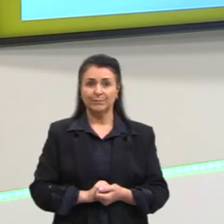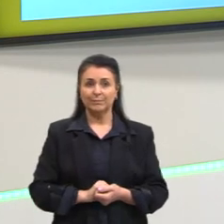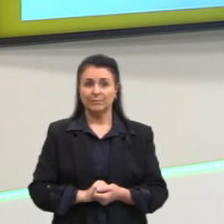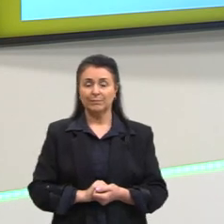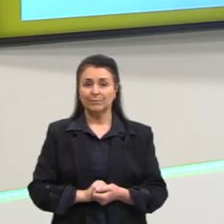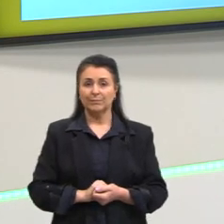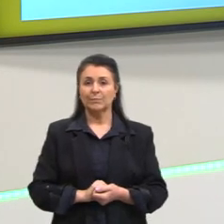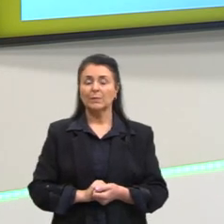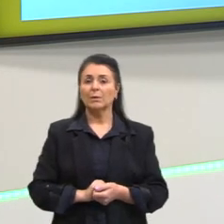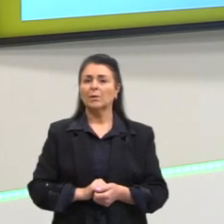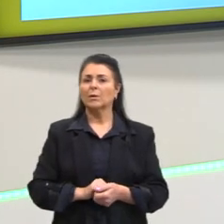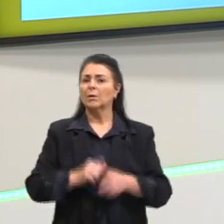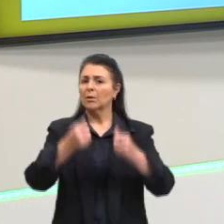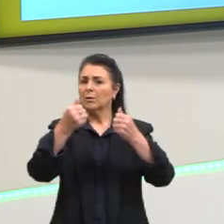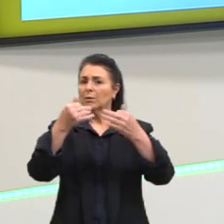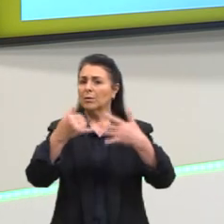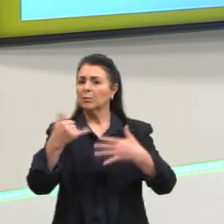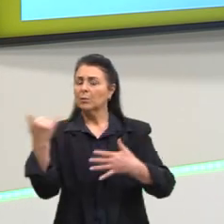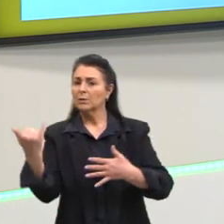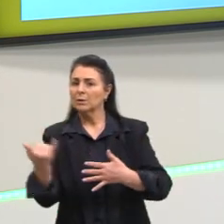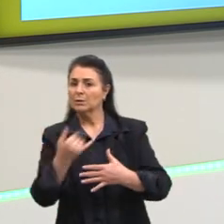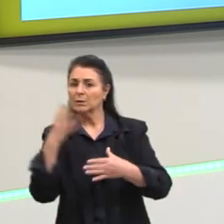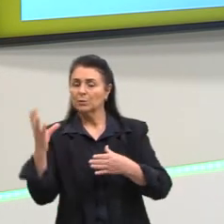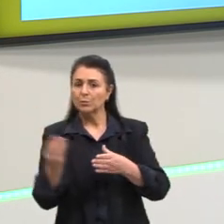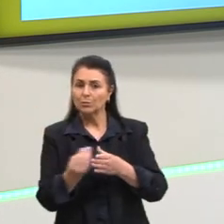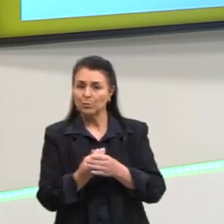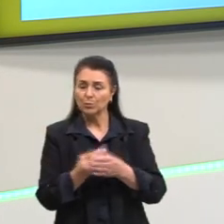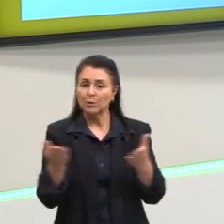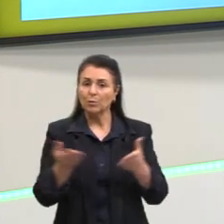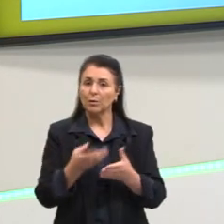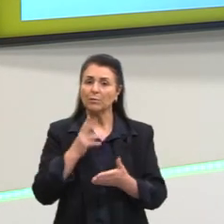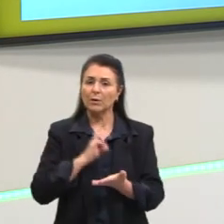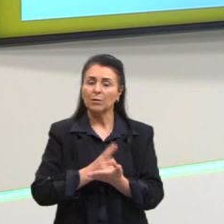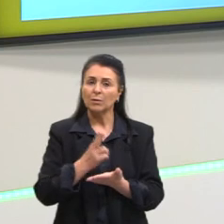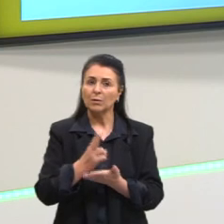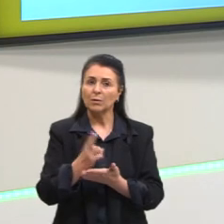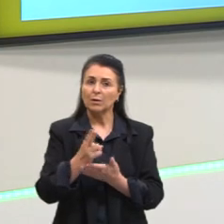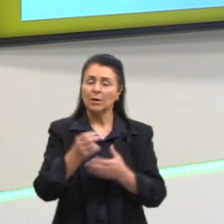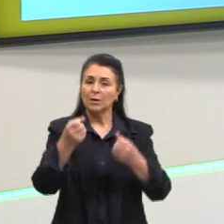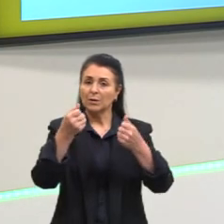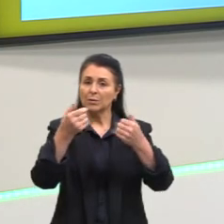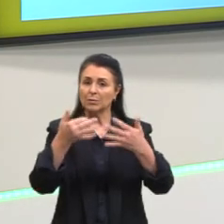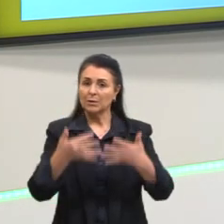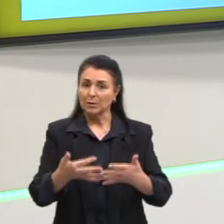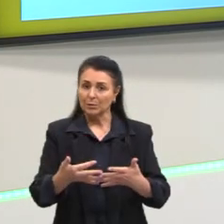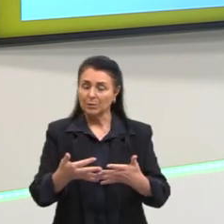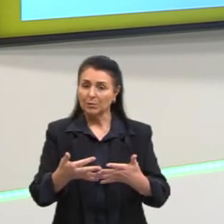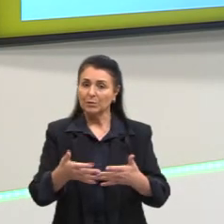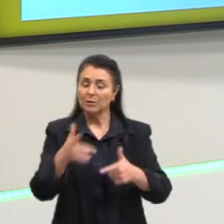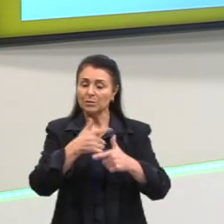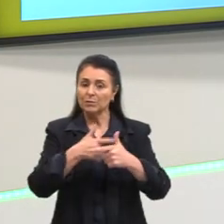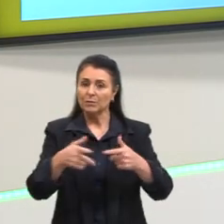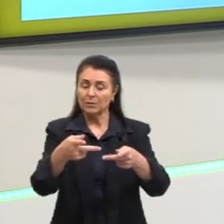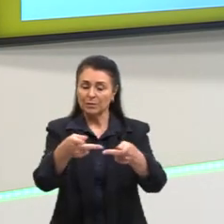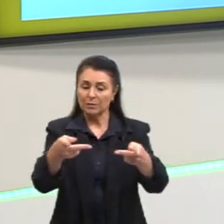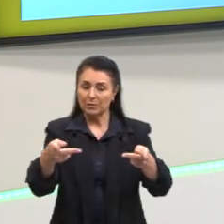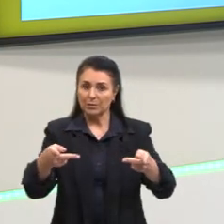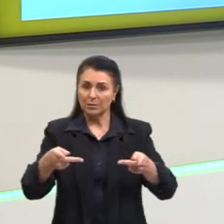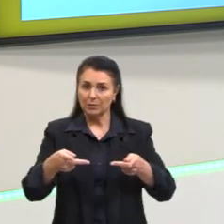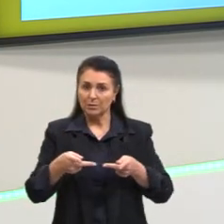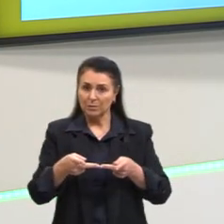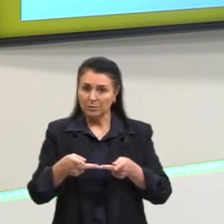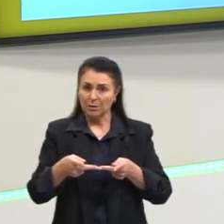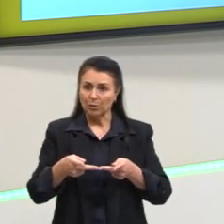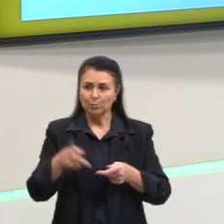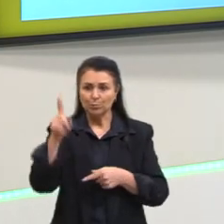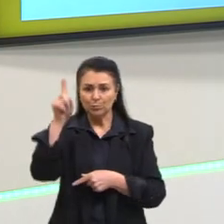Falei sobre a importância de alguns subconjuntos, e agora a gente vai dar continuidade falando sobre, então, essa questão da divisão da pizza. Porque no nosso